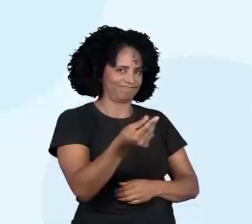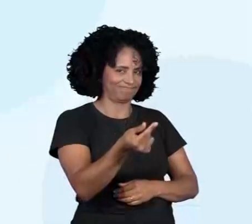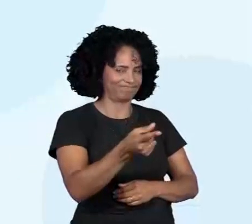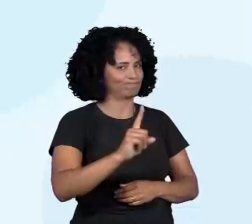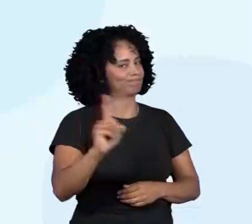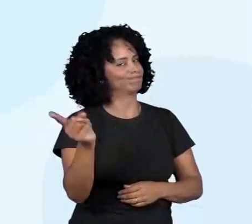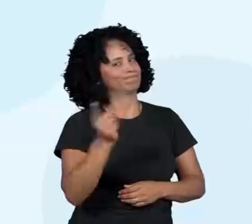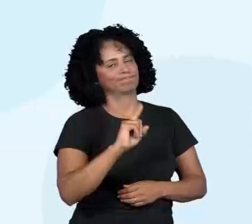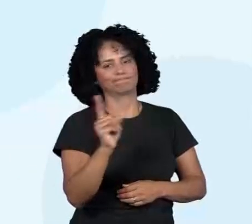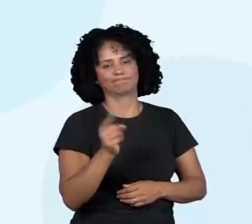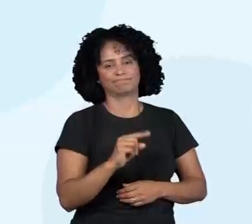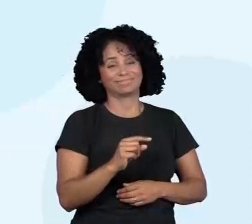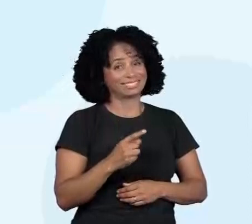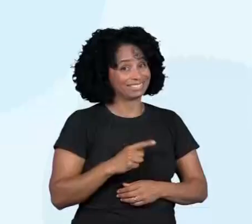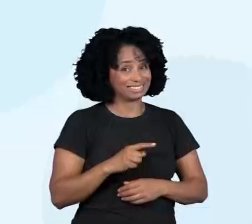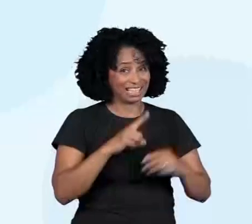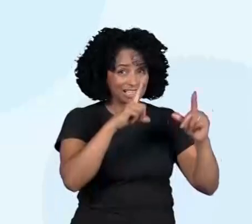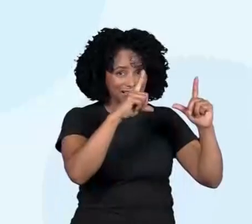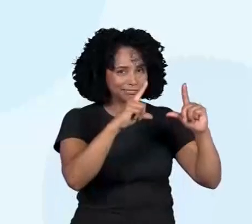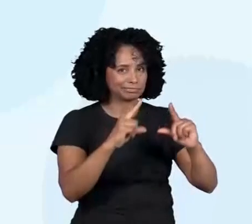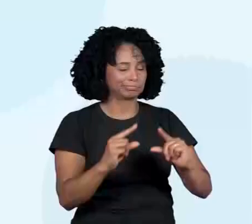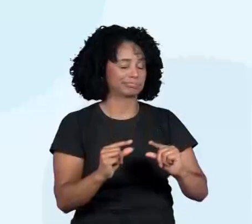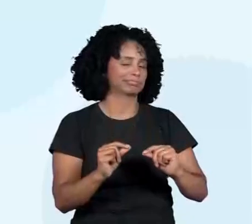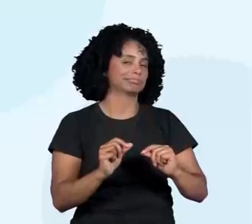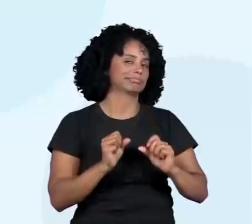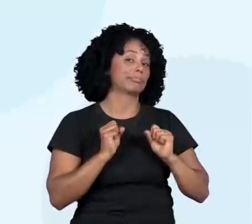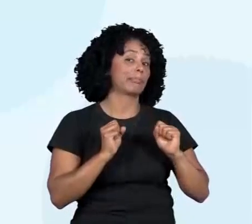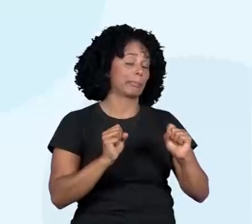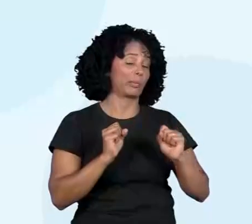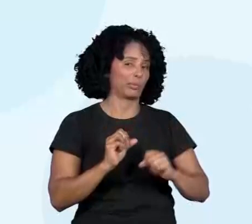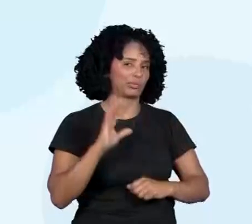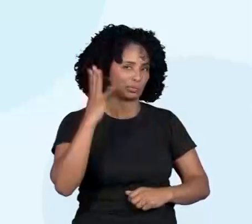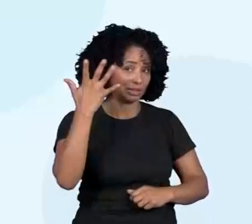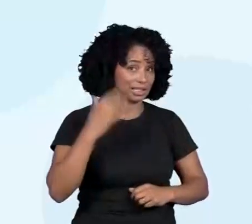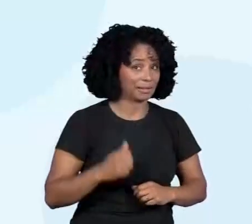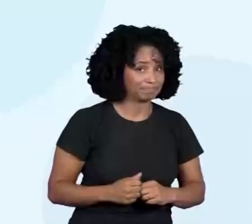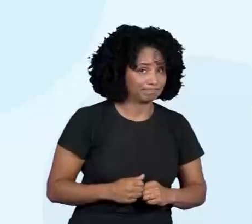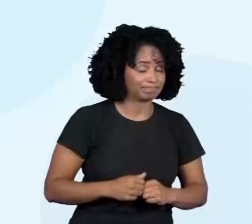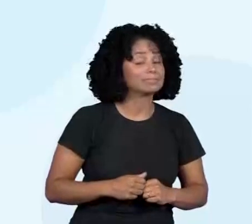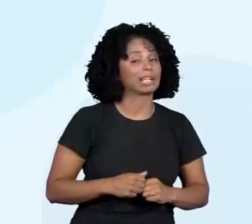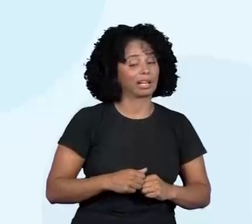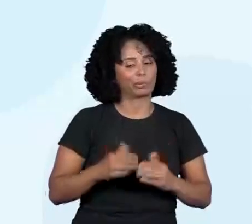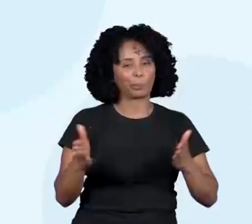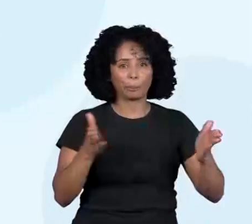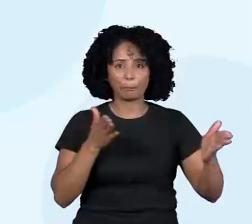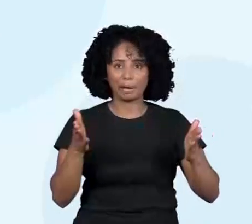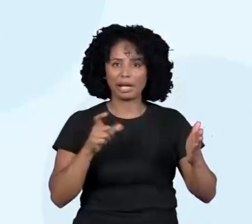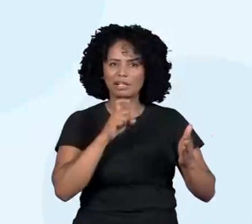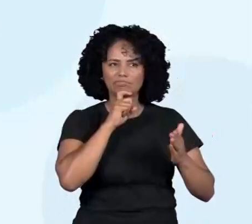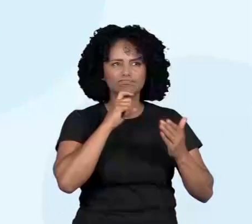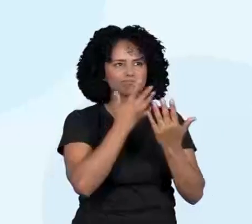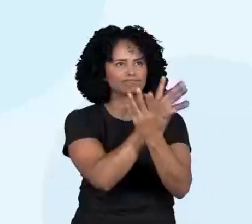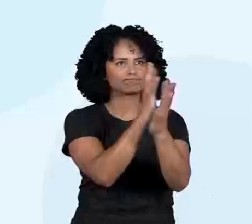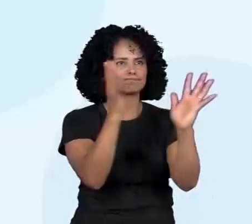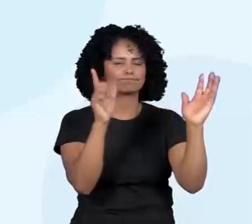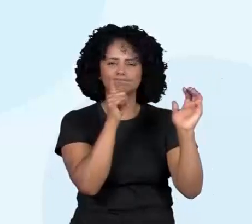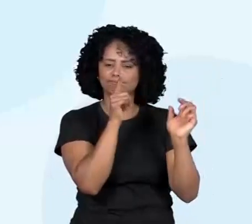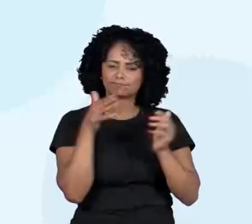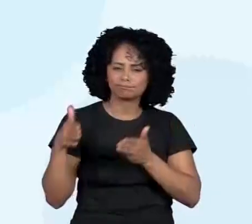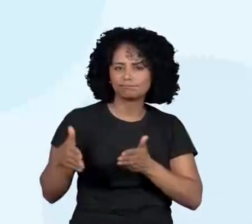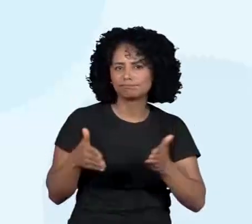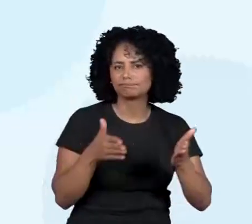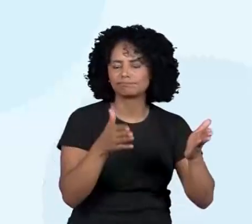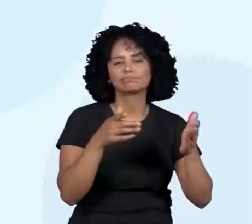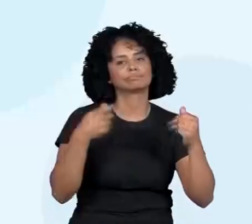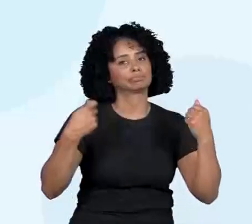renováveis têm também um tempo de renovação, que é um tempo que o meio ambiente se dá, não é nós